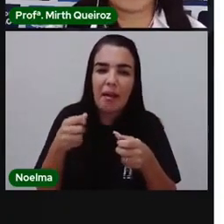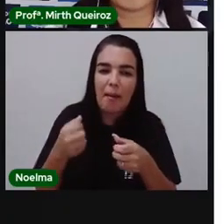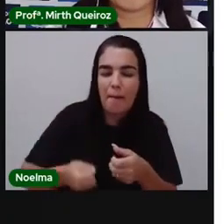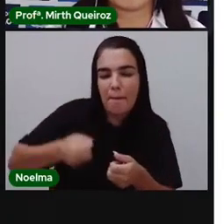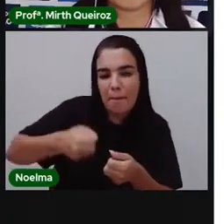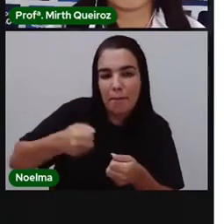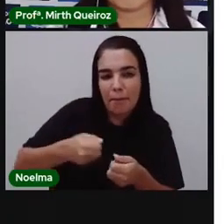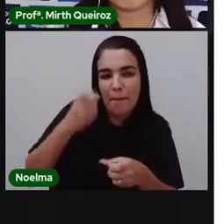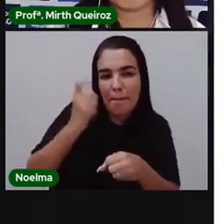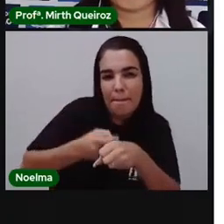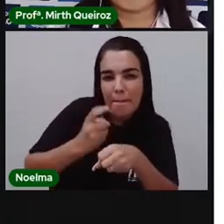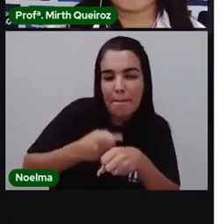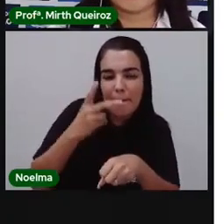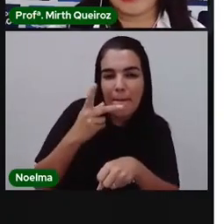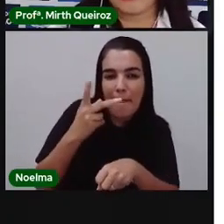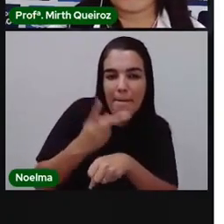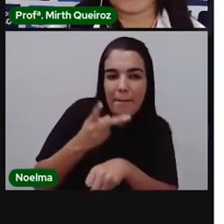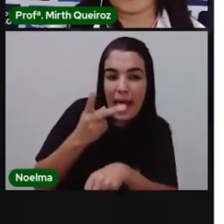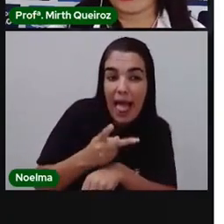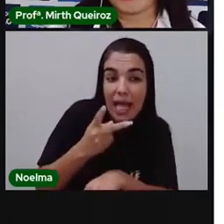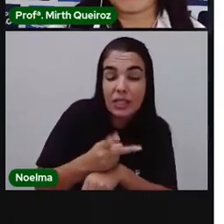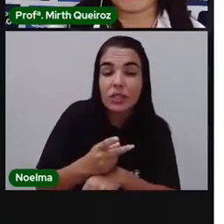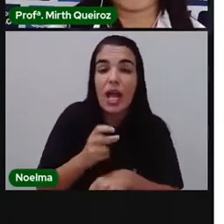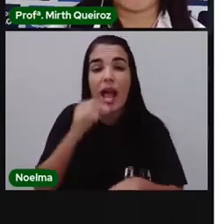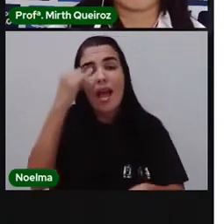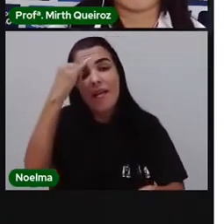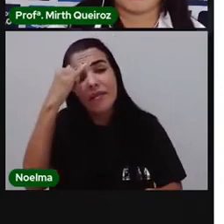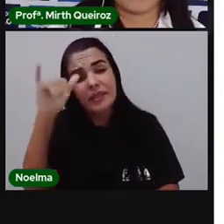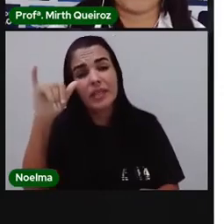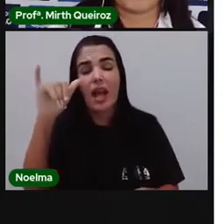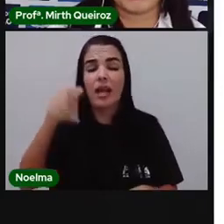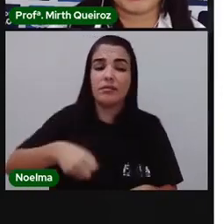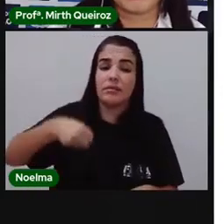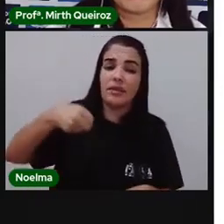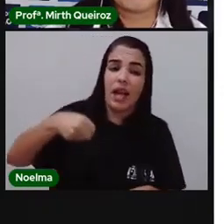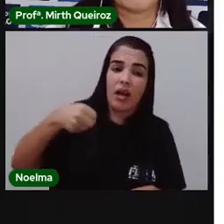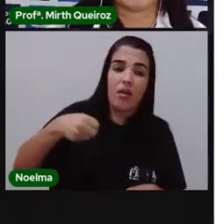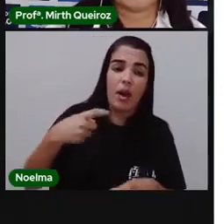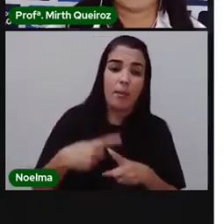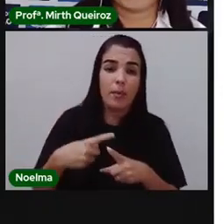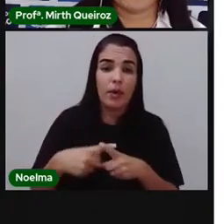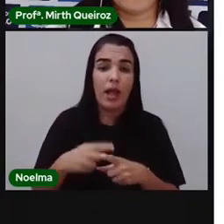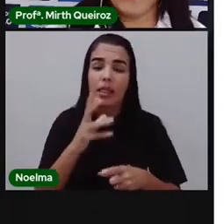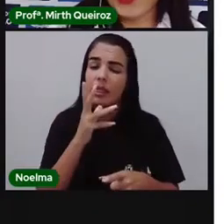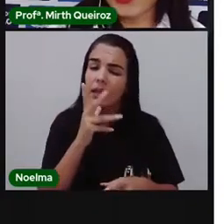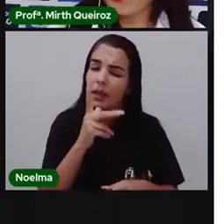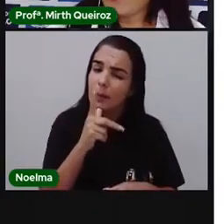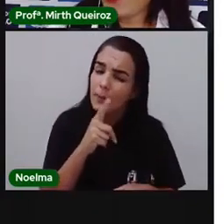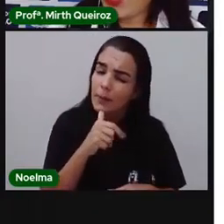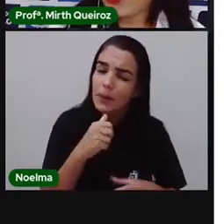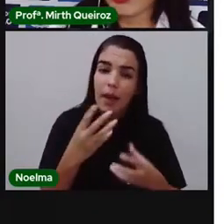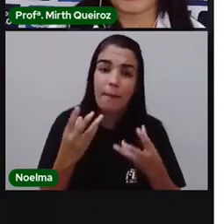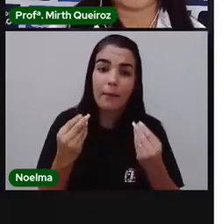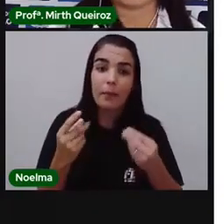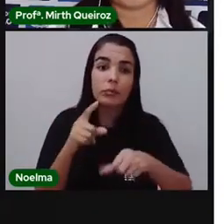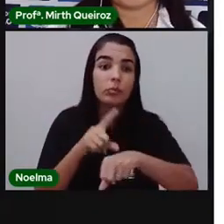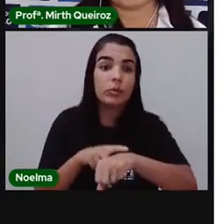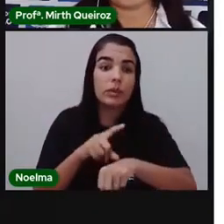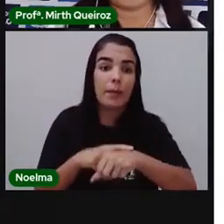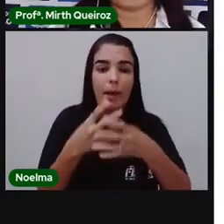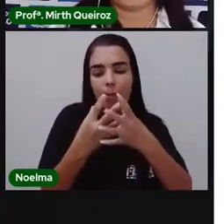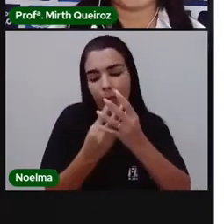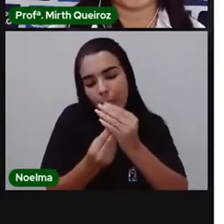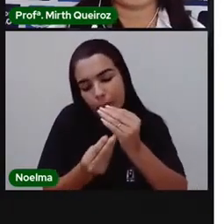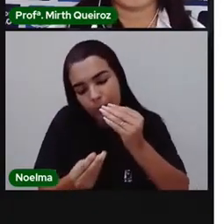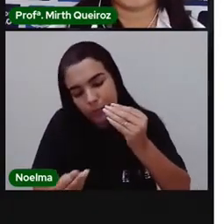materiais alternativos para evitar a utilização desse material, porque ele demora muito, muito tempo para